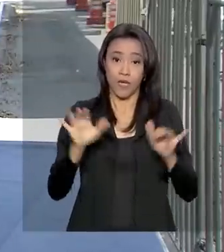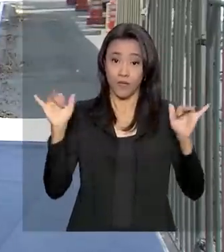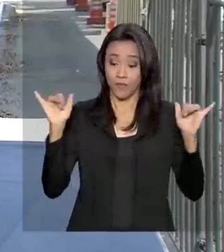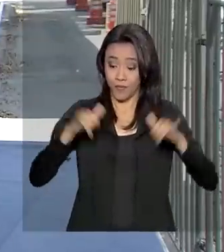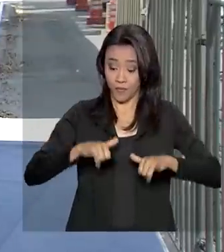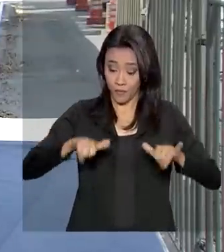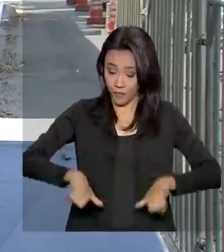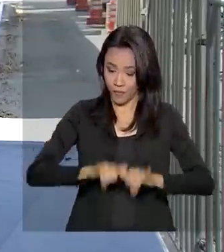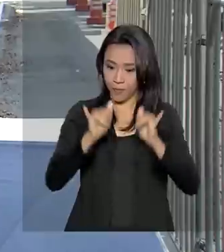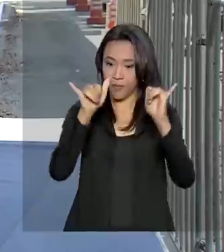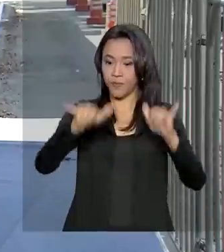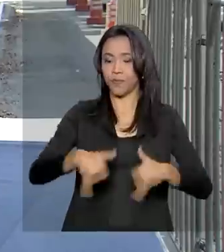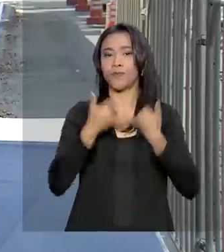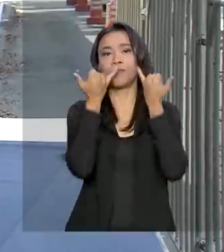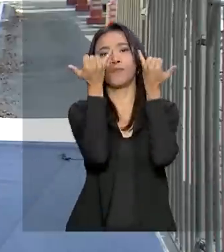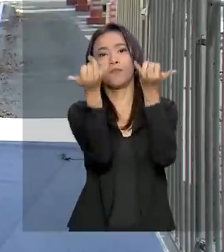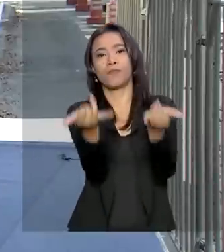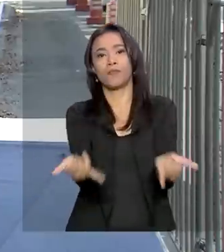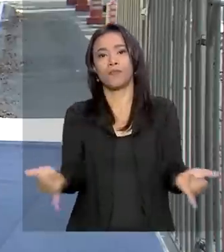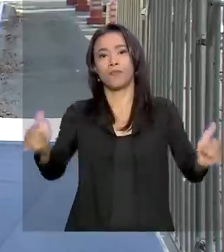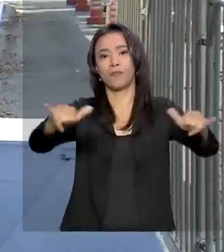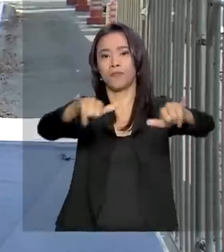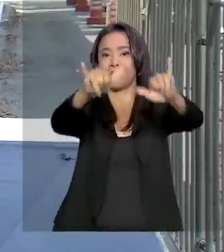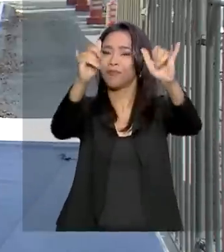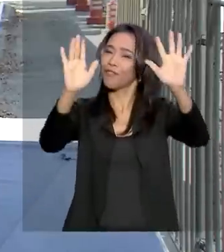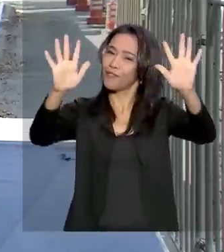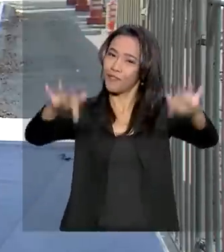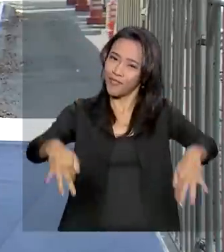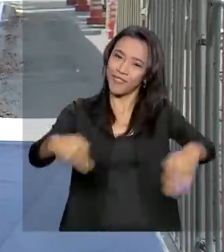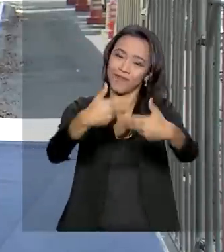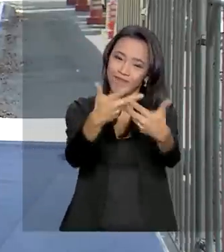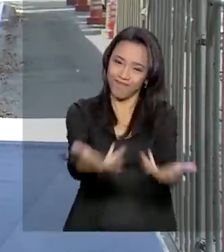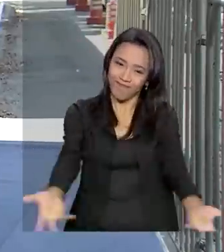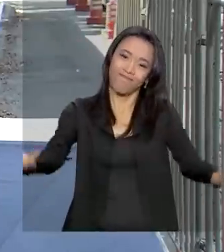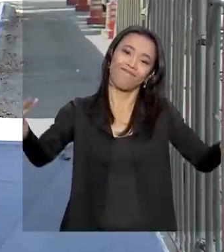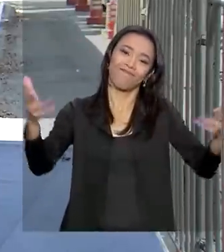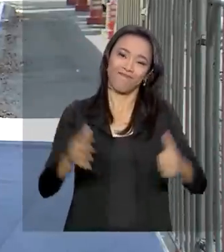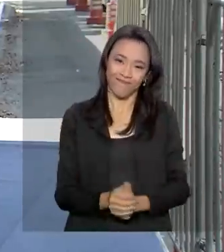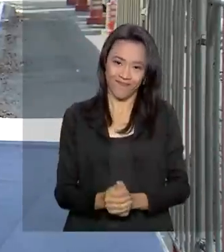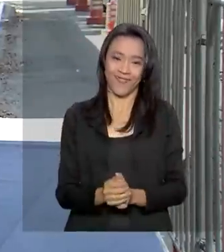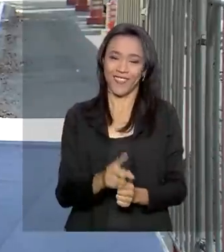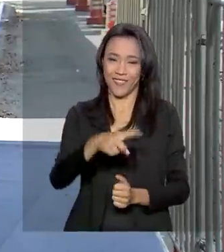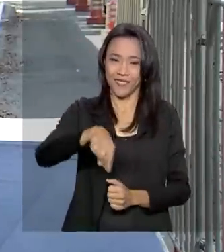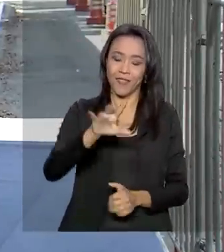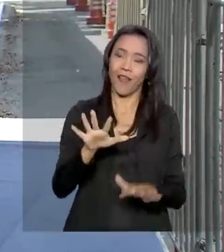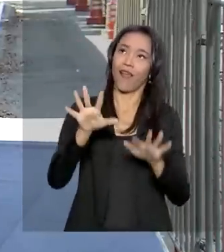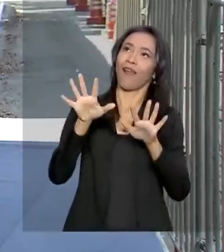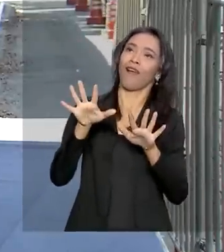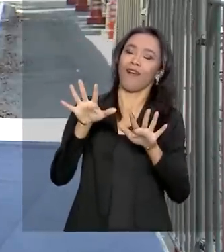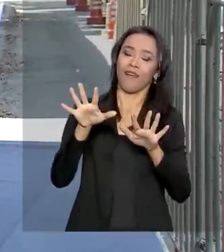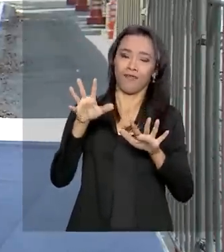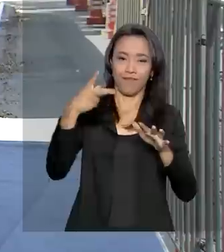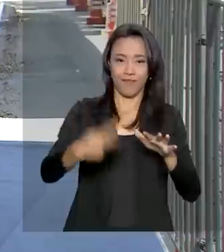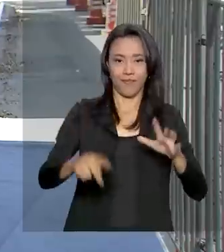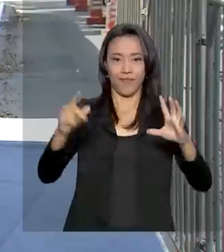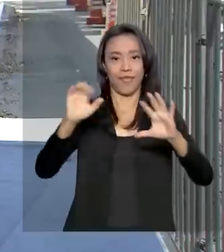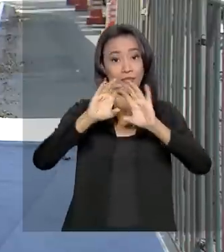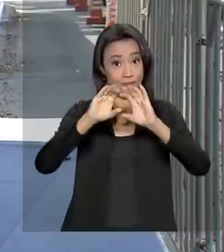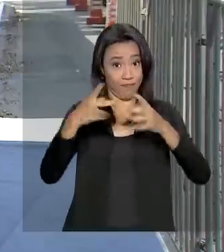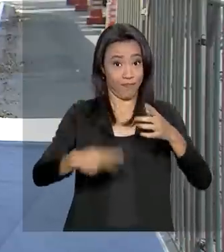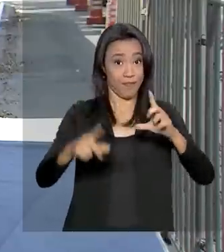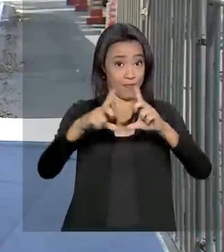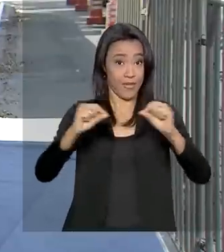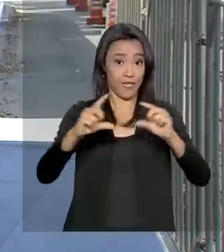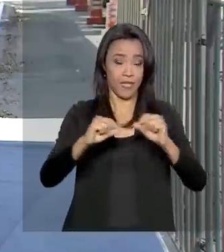Fumaça que faz o encerramento do desfile com as tradicionais acrobacias aqui no céu de Brasília. O